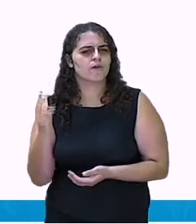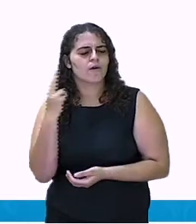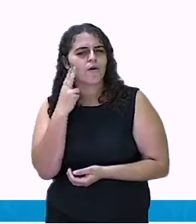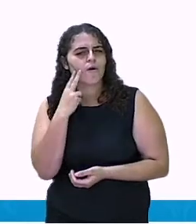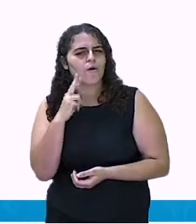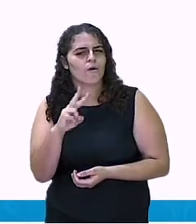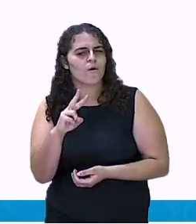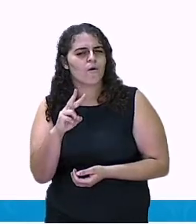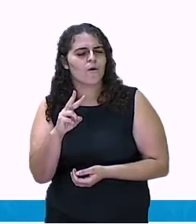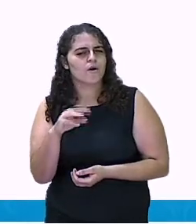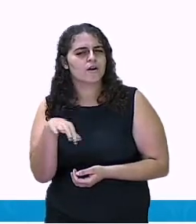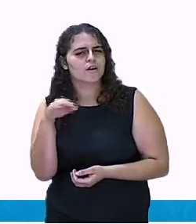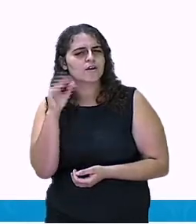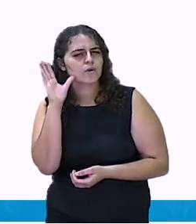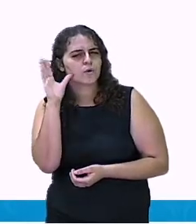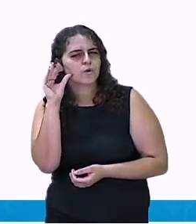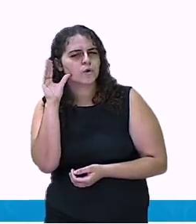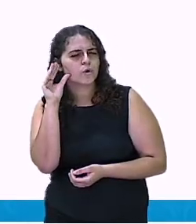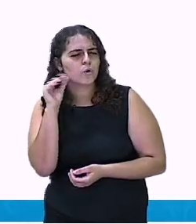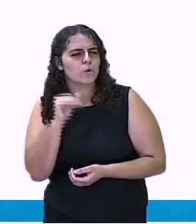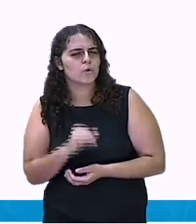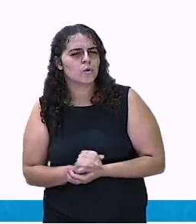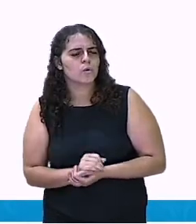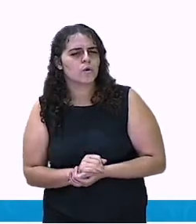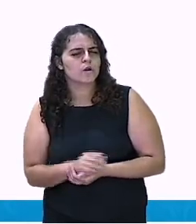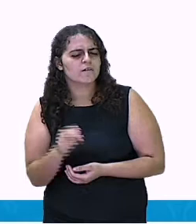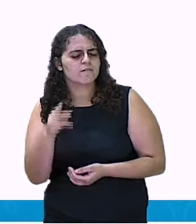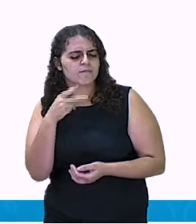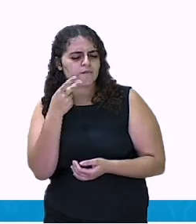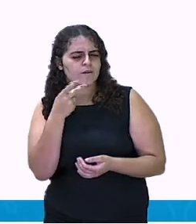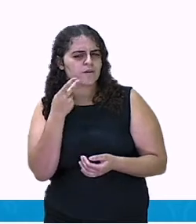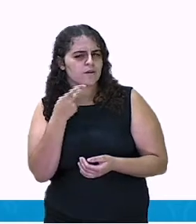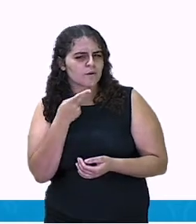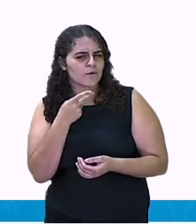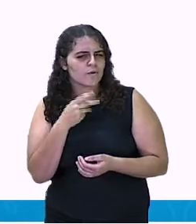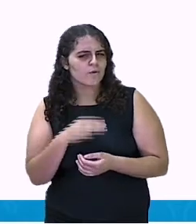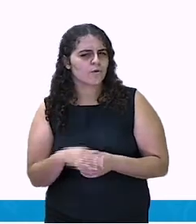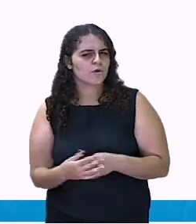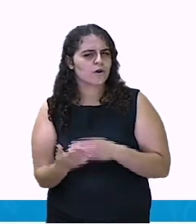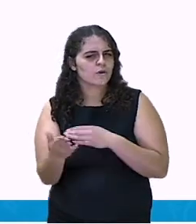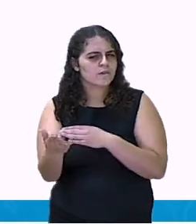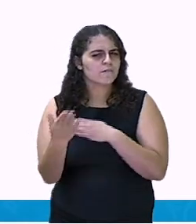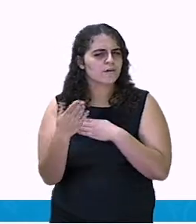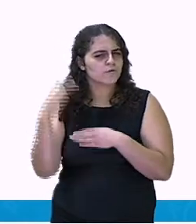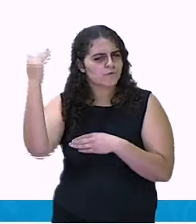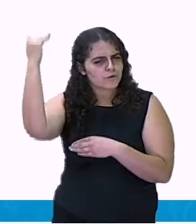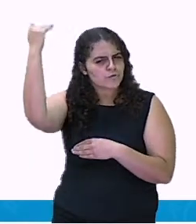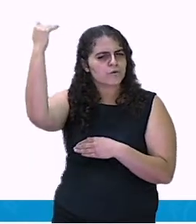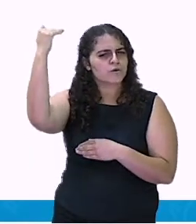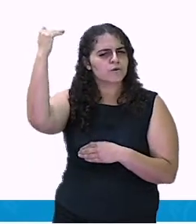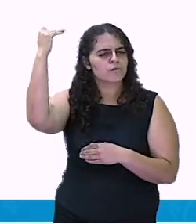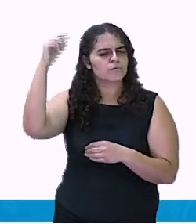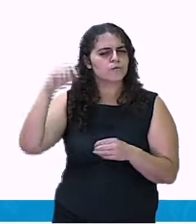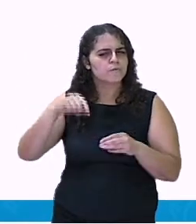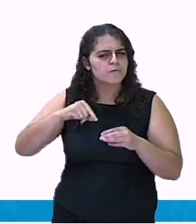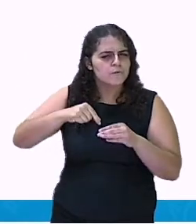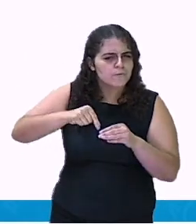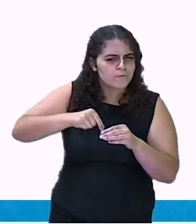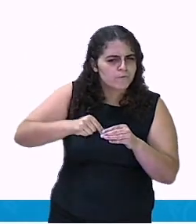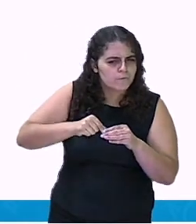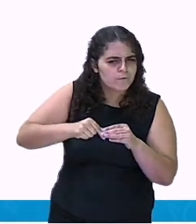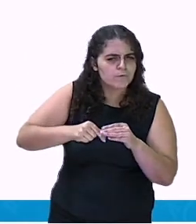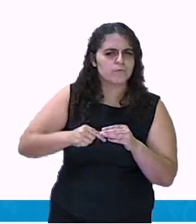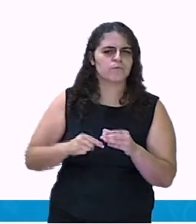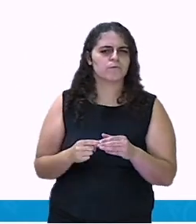Olha que interessante. O Brian falou, com a ajuda de um adulto, faça um furo